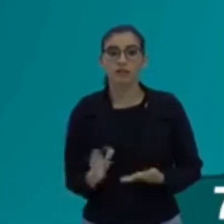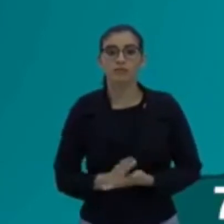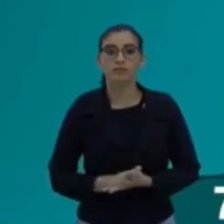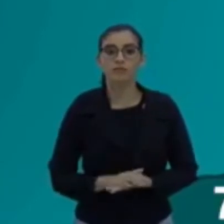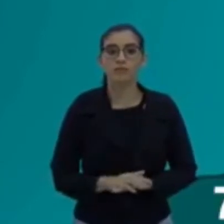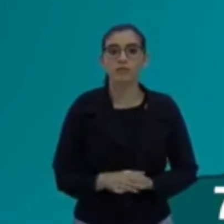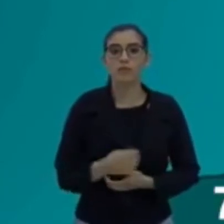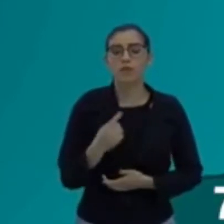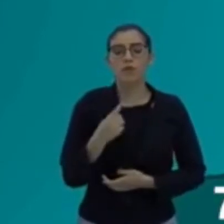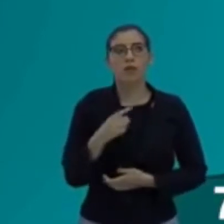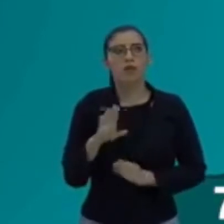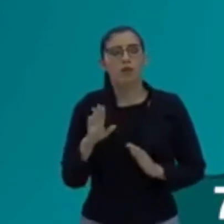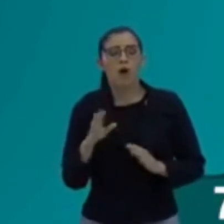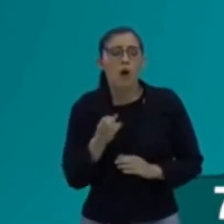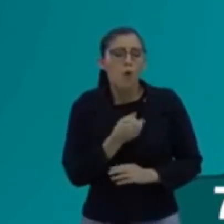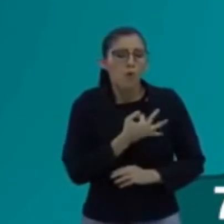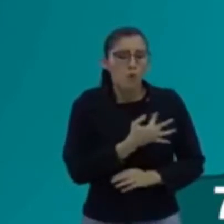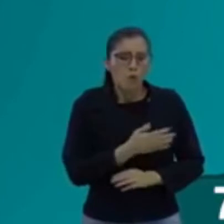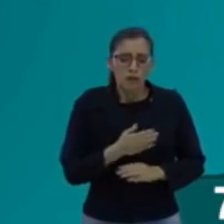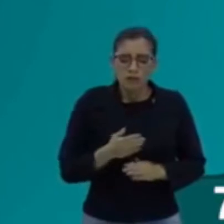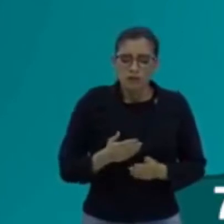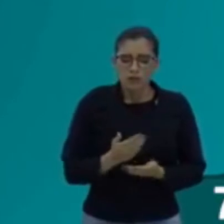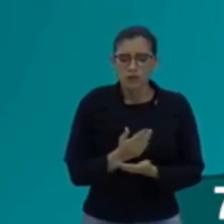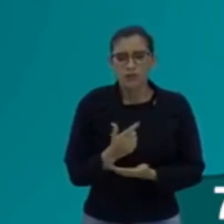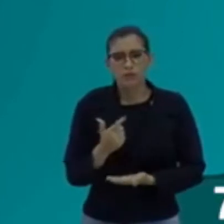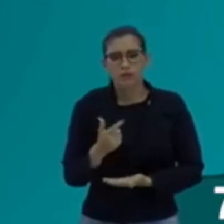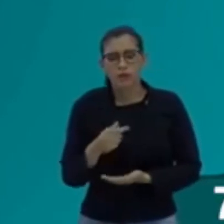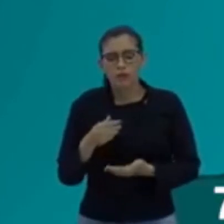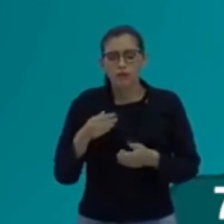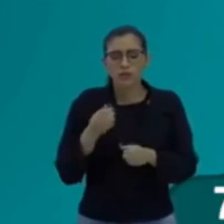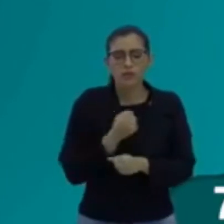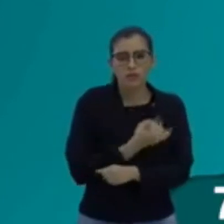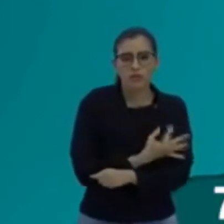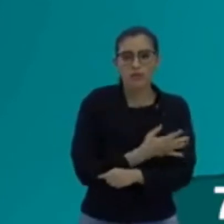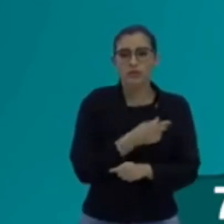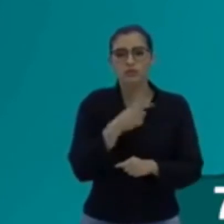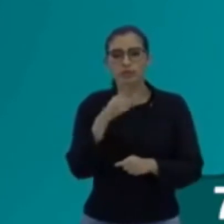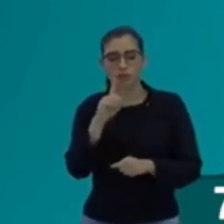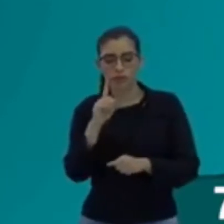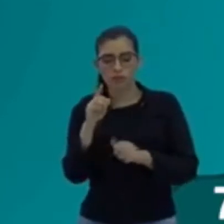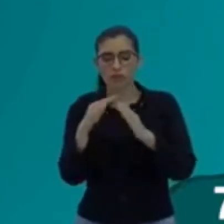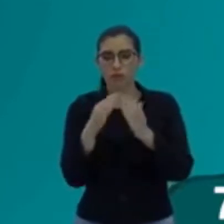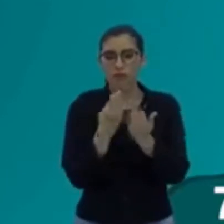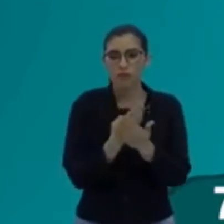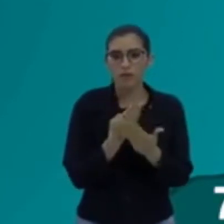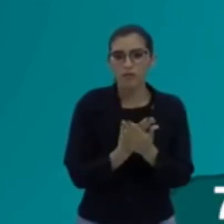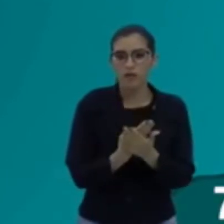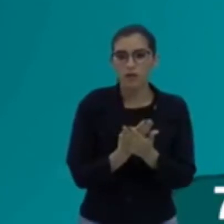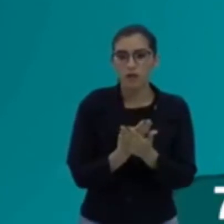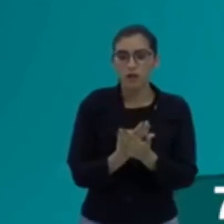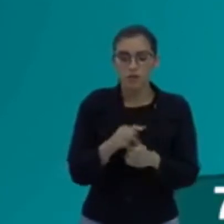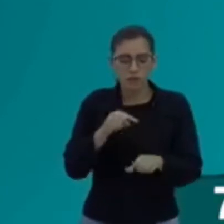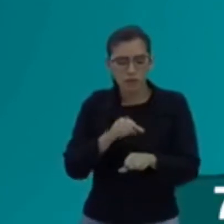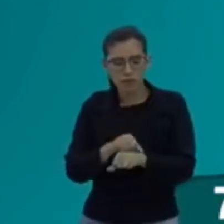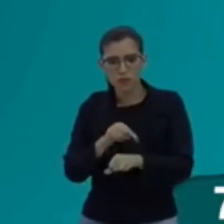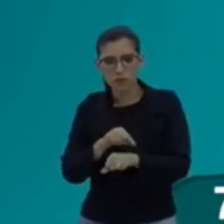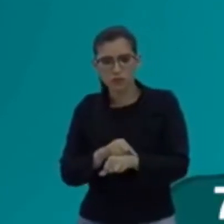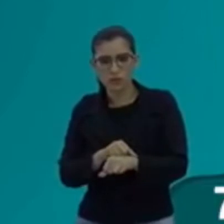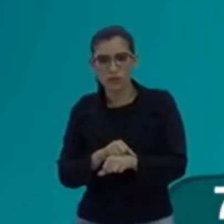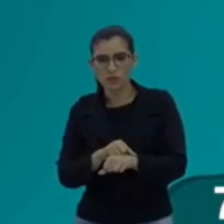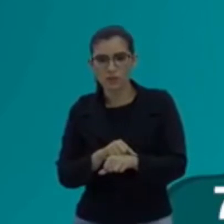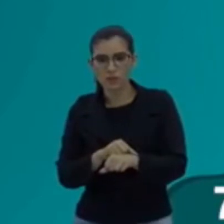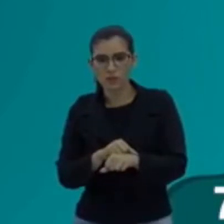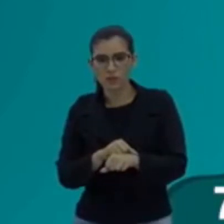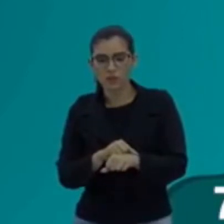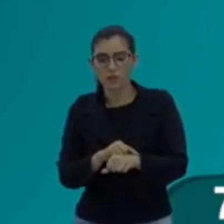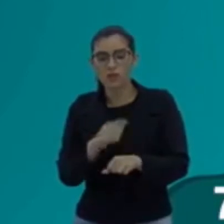Quanto tempo você gasta para ir para o colégio? Ah, eu gasto num ciclo, num dia todinho, gasto